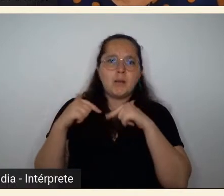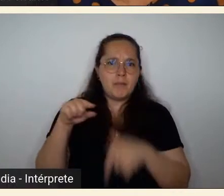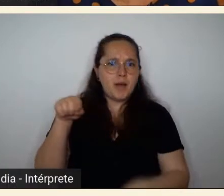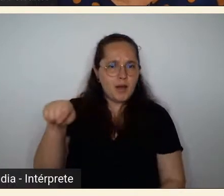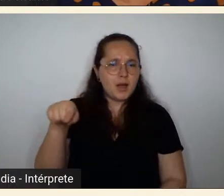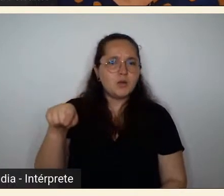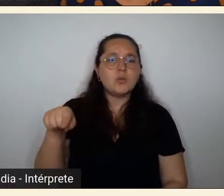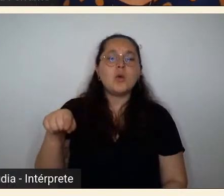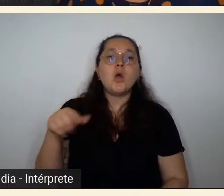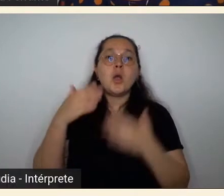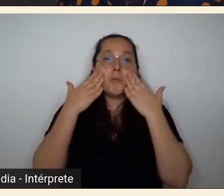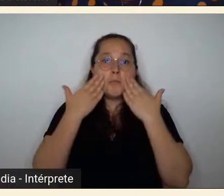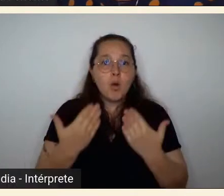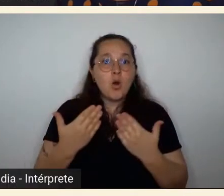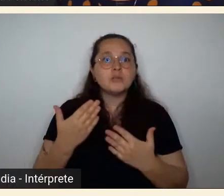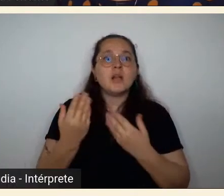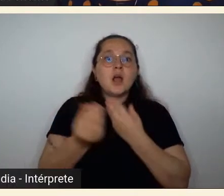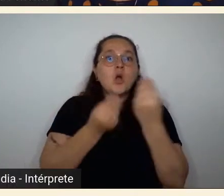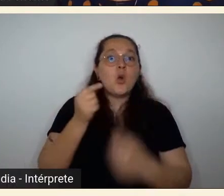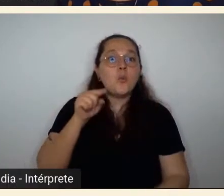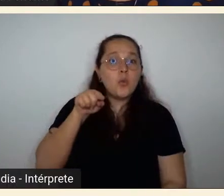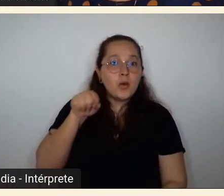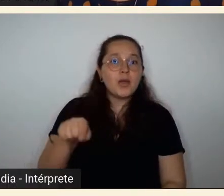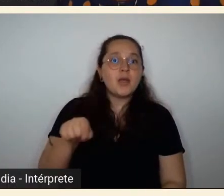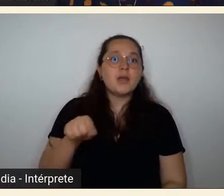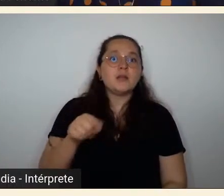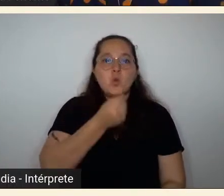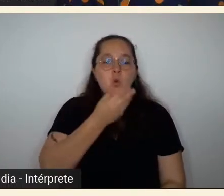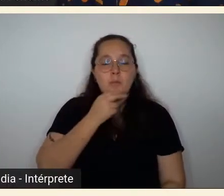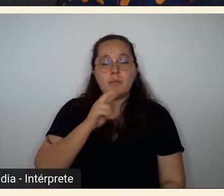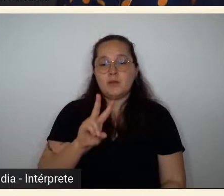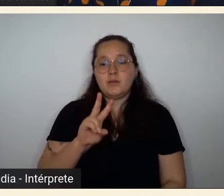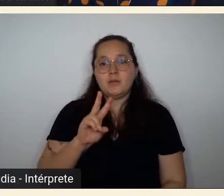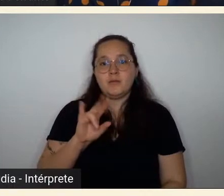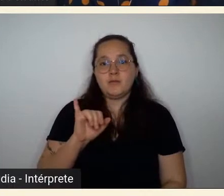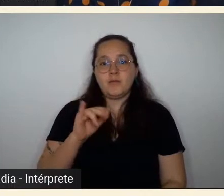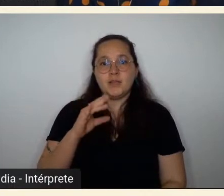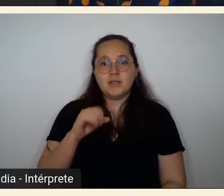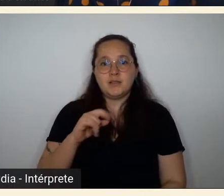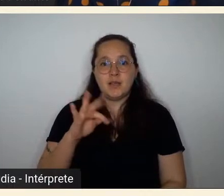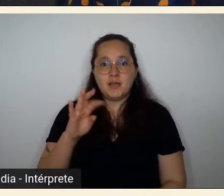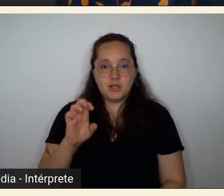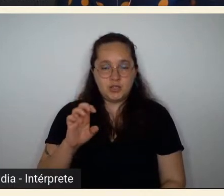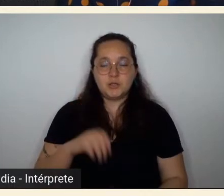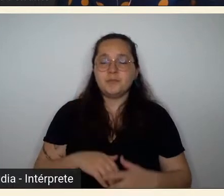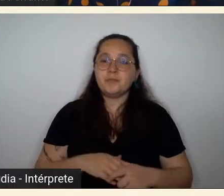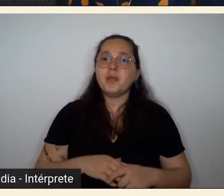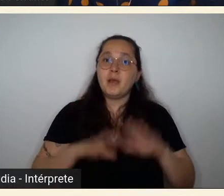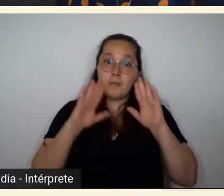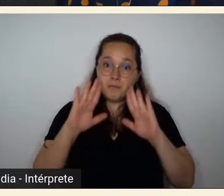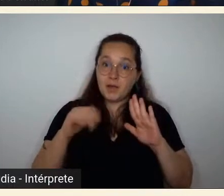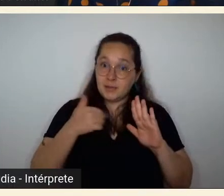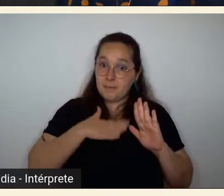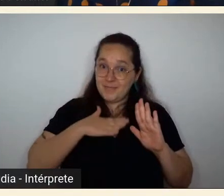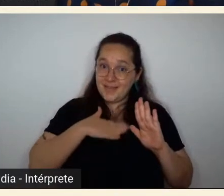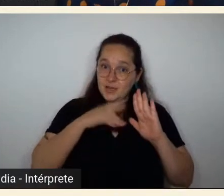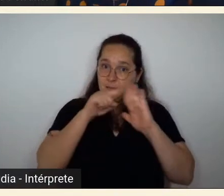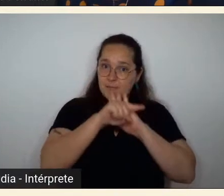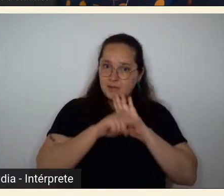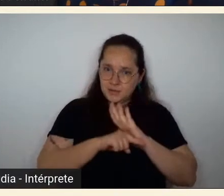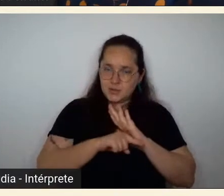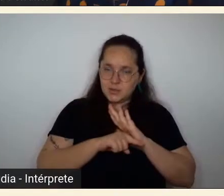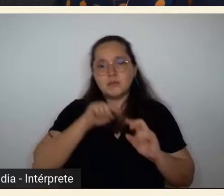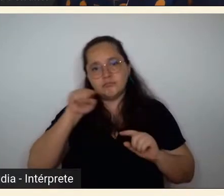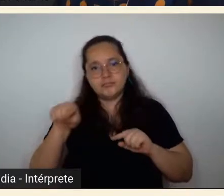oscilação também na reputação do Vicente do Rego Monteiro mas entre os dois na verdade até onde as minhas pesquisas foram em